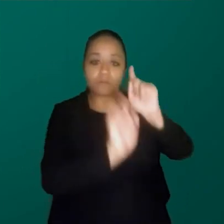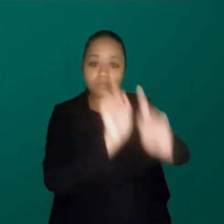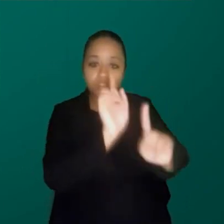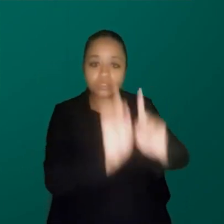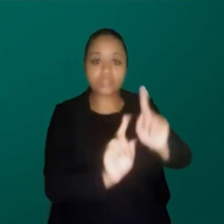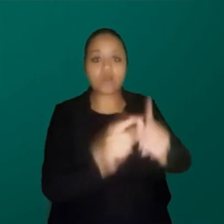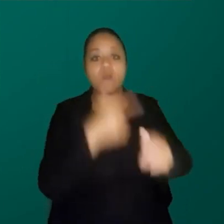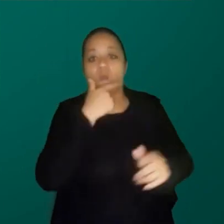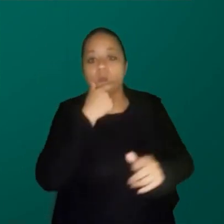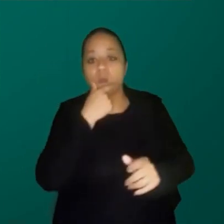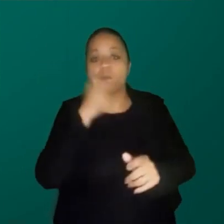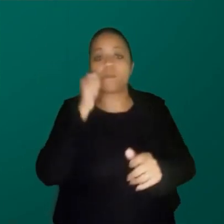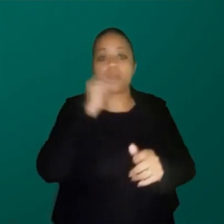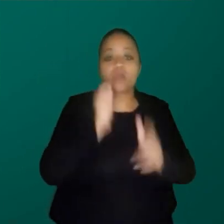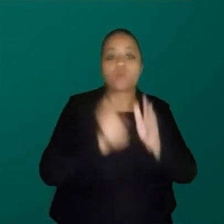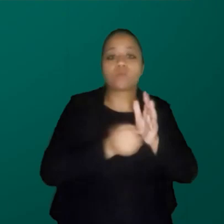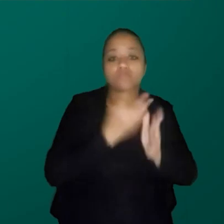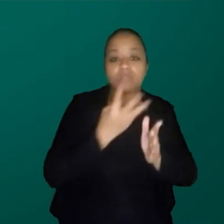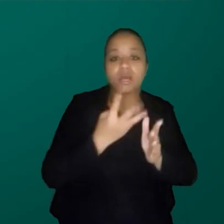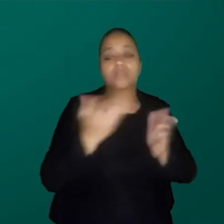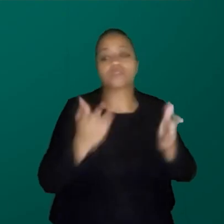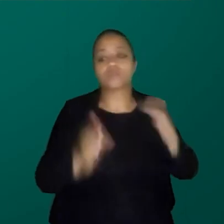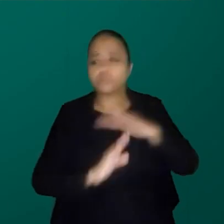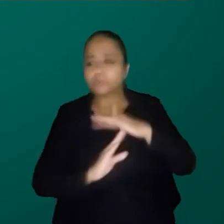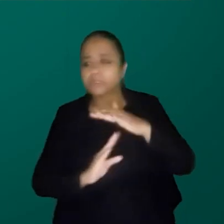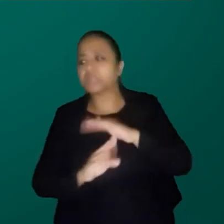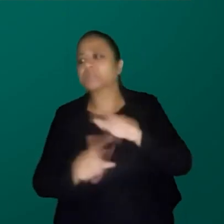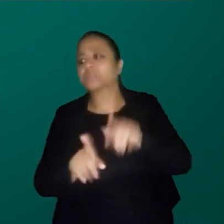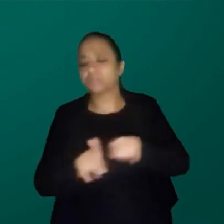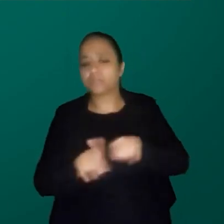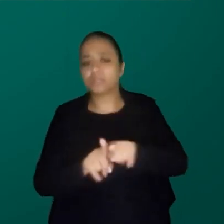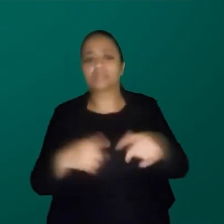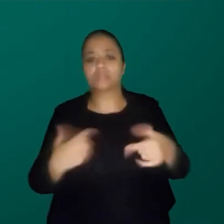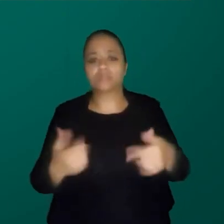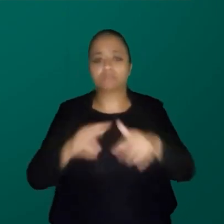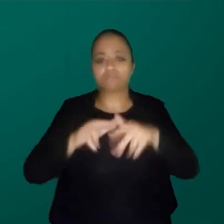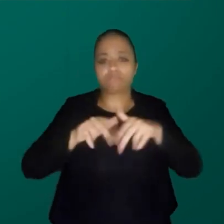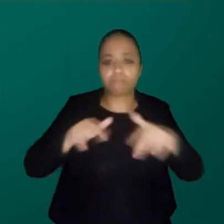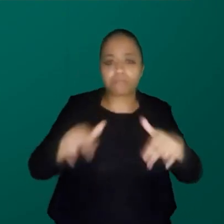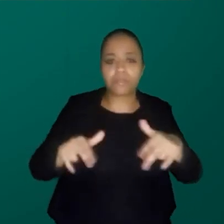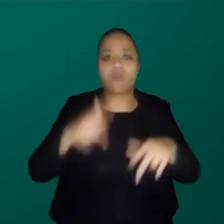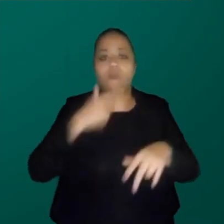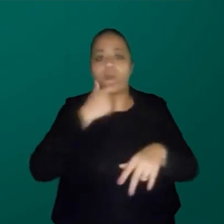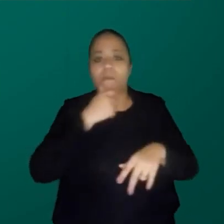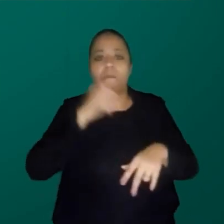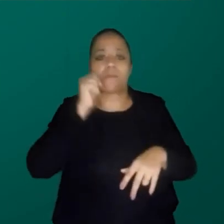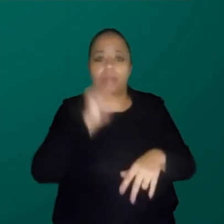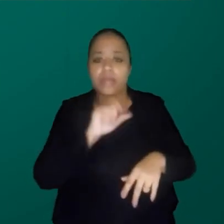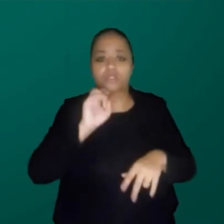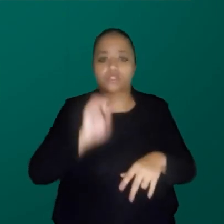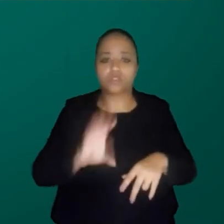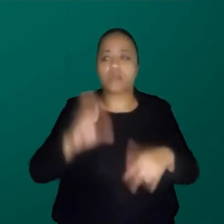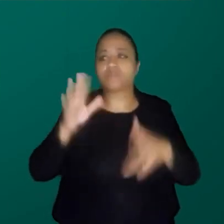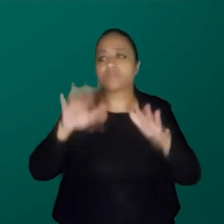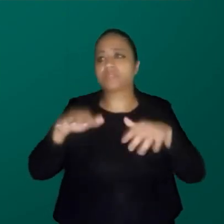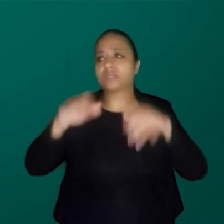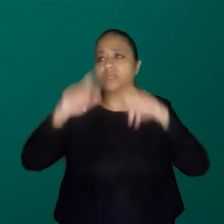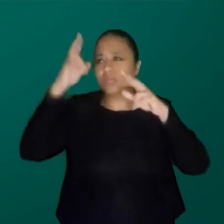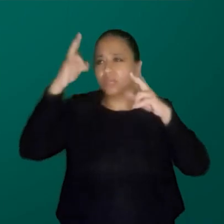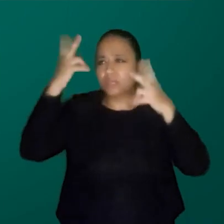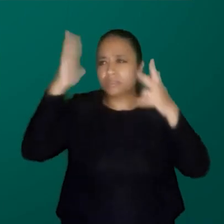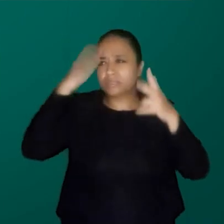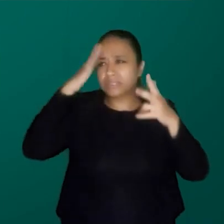mas o quanto também eles são limitantes e o quanto a gente pensar nessa binaridade de homens e mulheres e não expandir as noções de gênero e as nossas